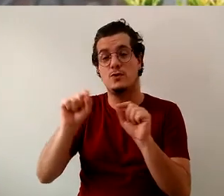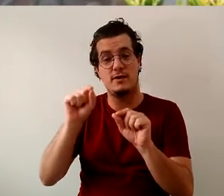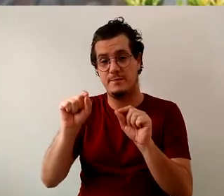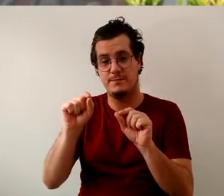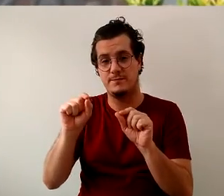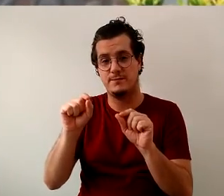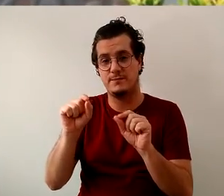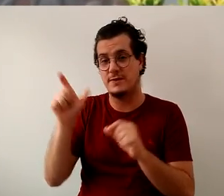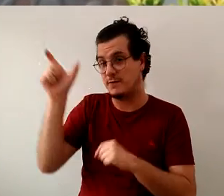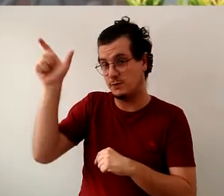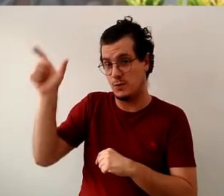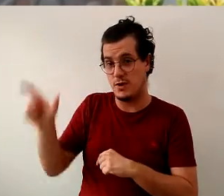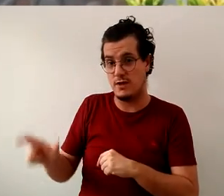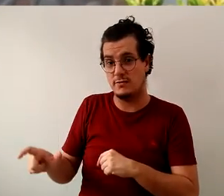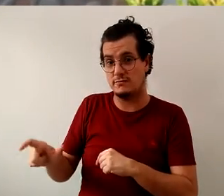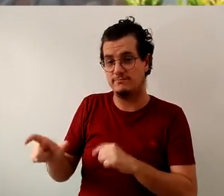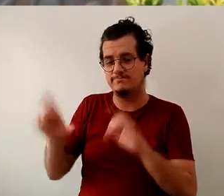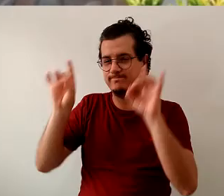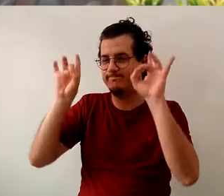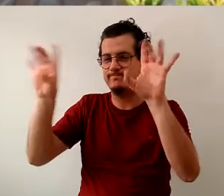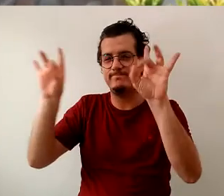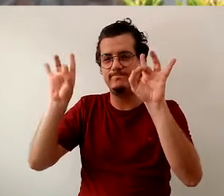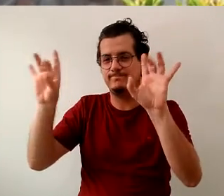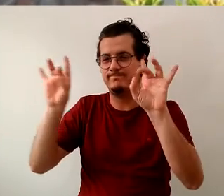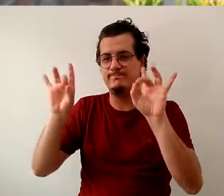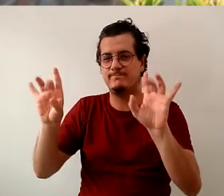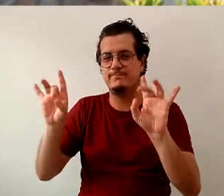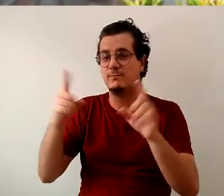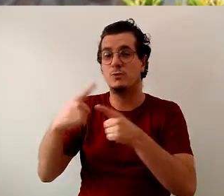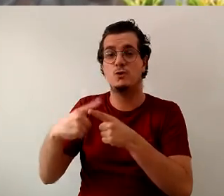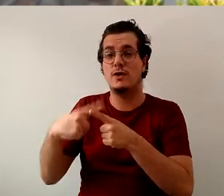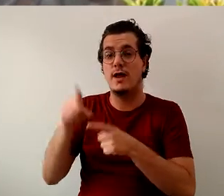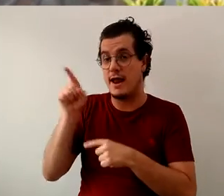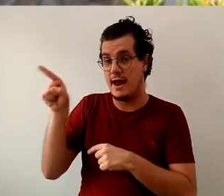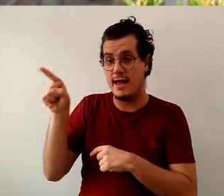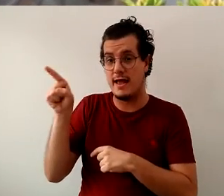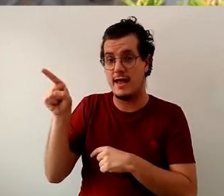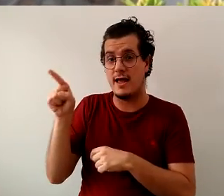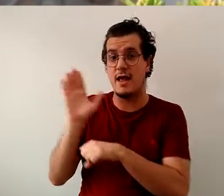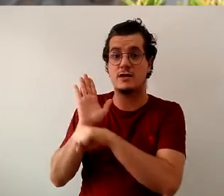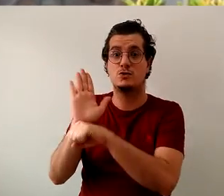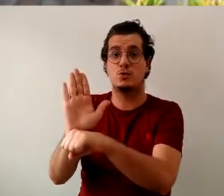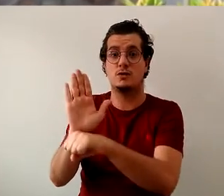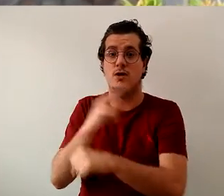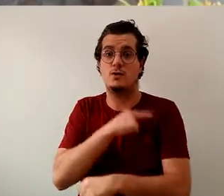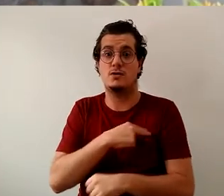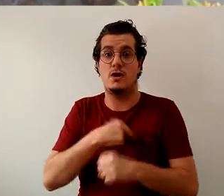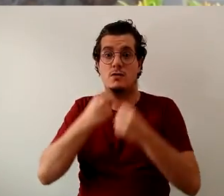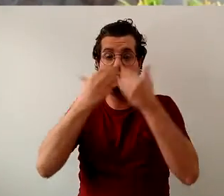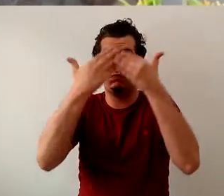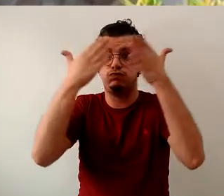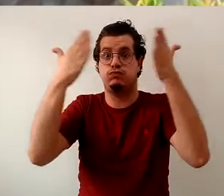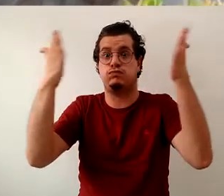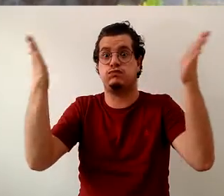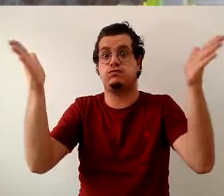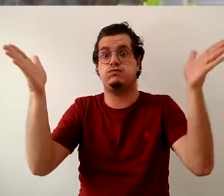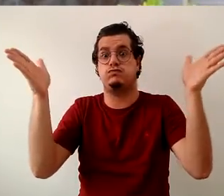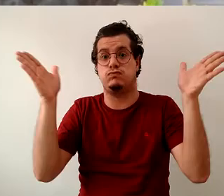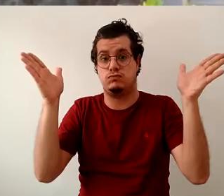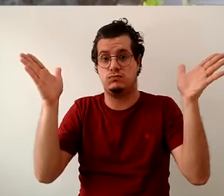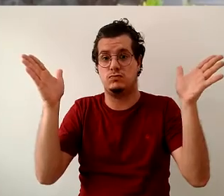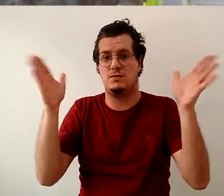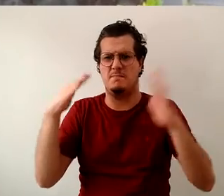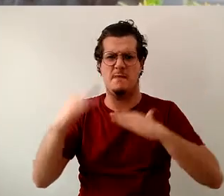tem uma pessoa que a gente na uneal, eu chamo ele o divisor de água, o professor Jair.